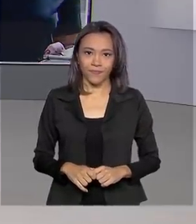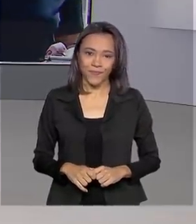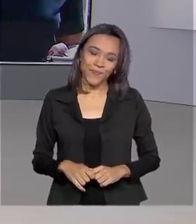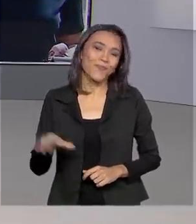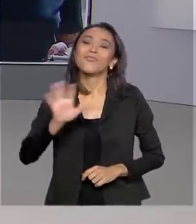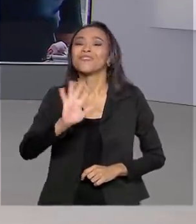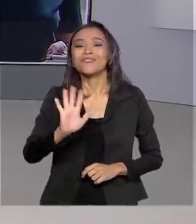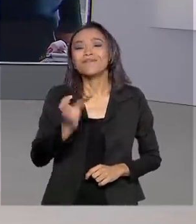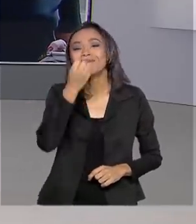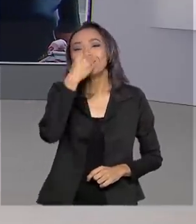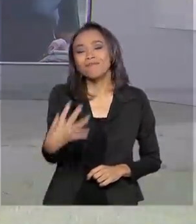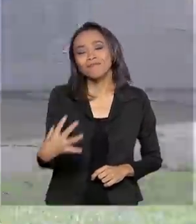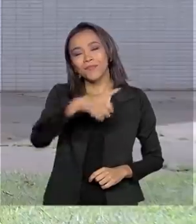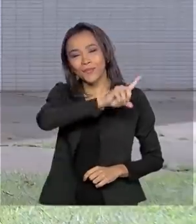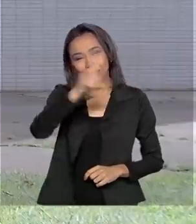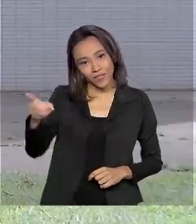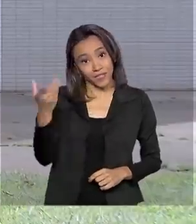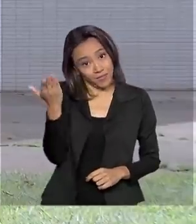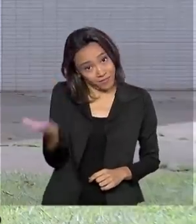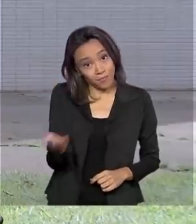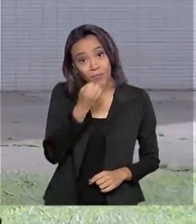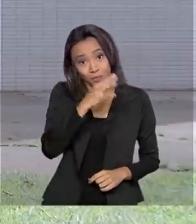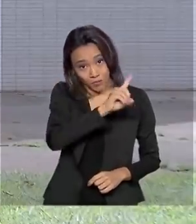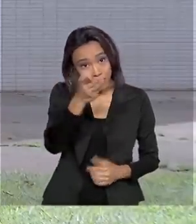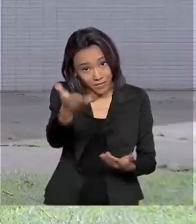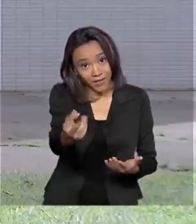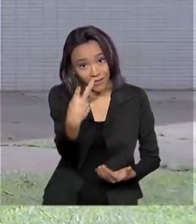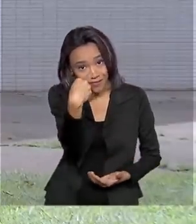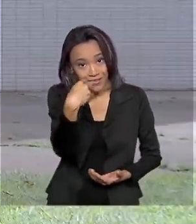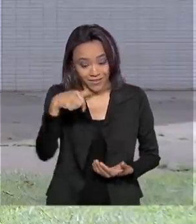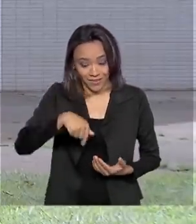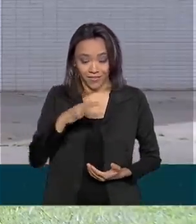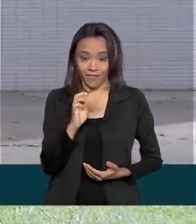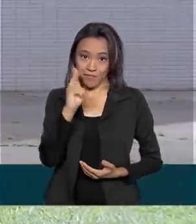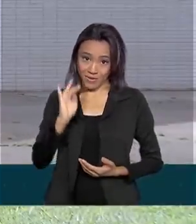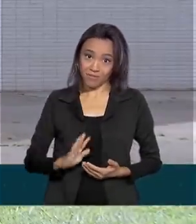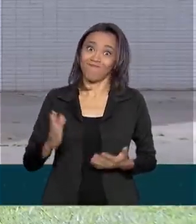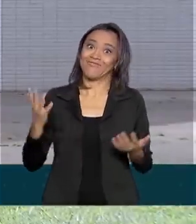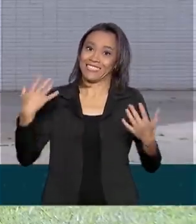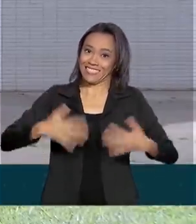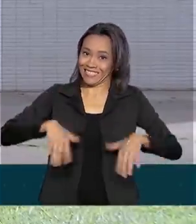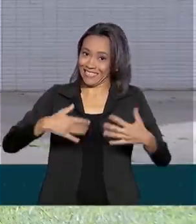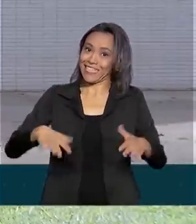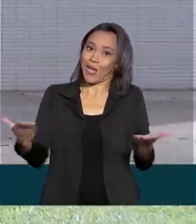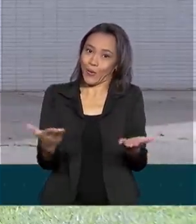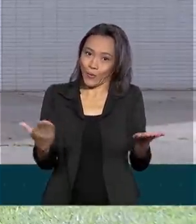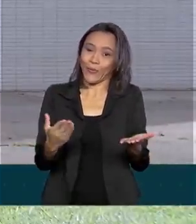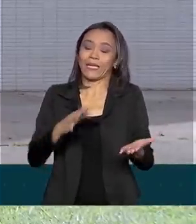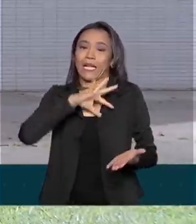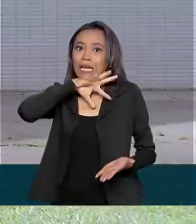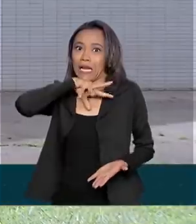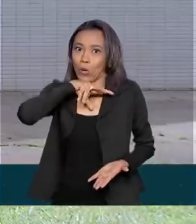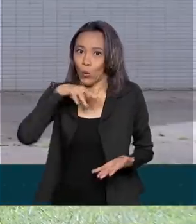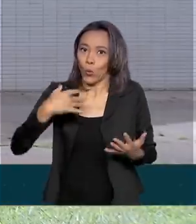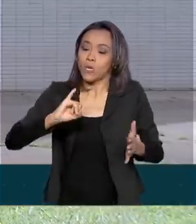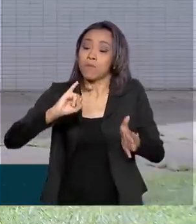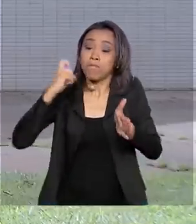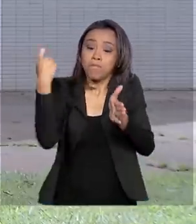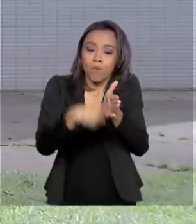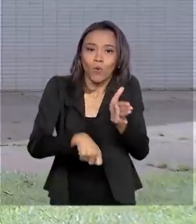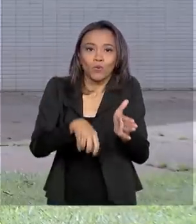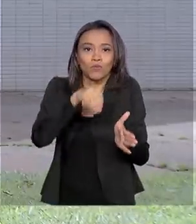Olá, Renata. Bom dia para você. Bom dia para você que acompanha a TV Brasil. É isso mesmo, chegou a hora de acertar as contas com o Leão. E uma das